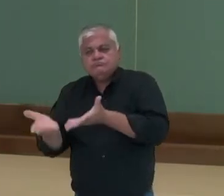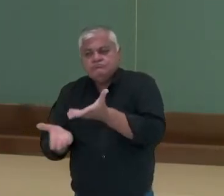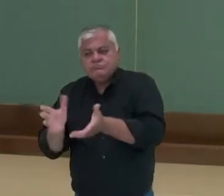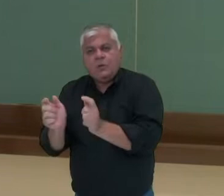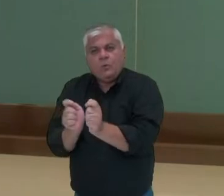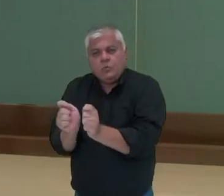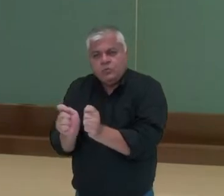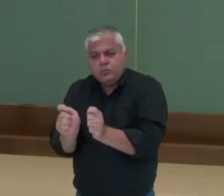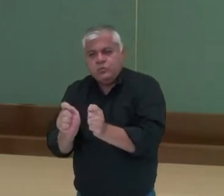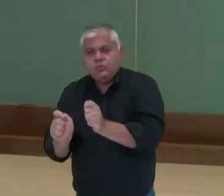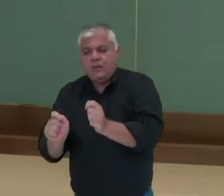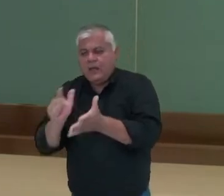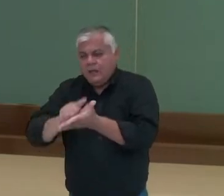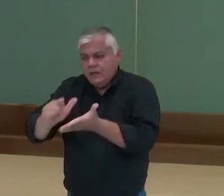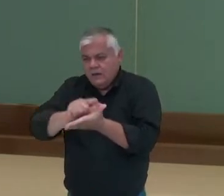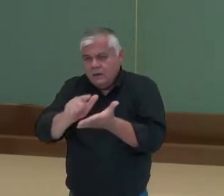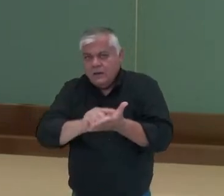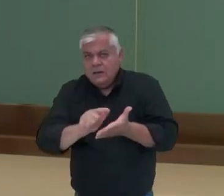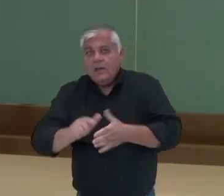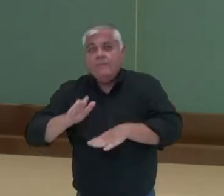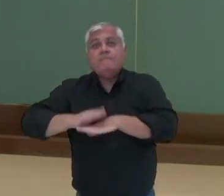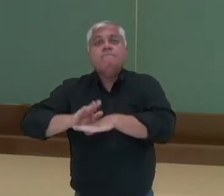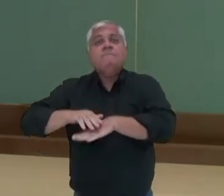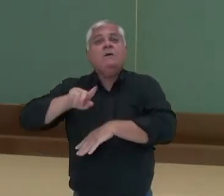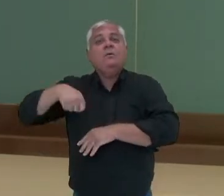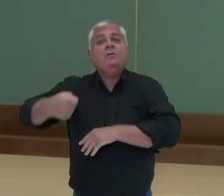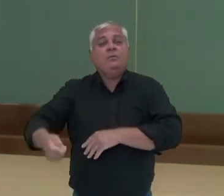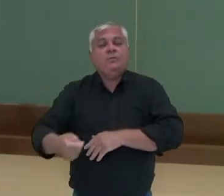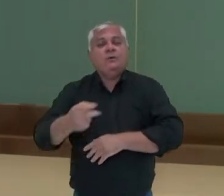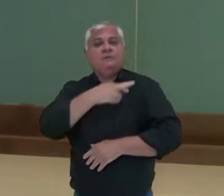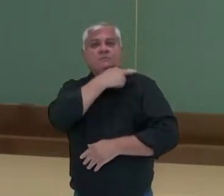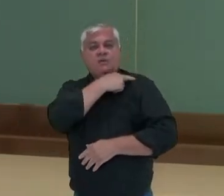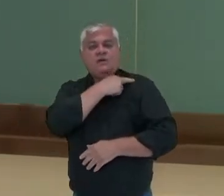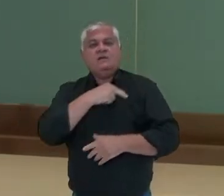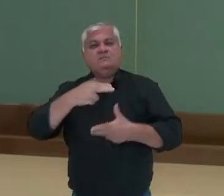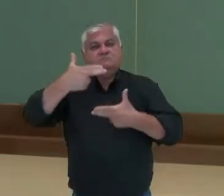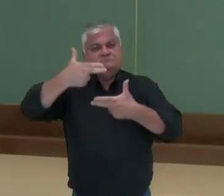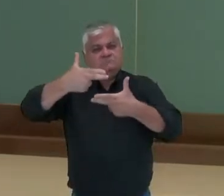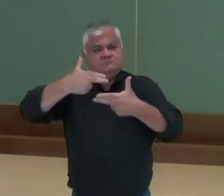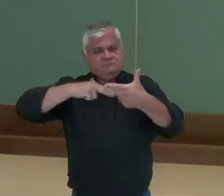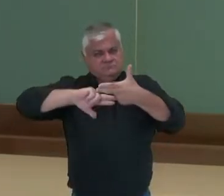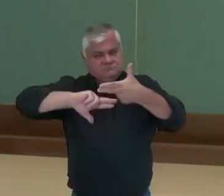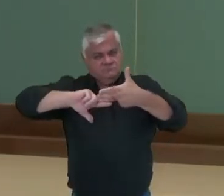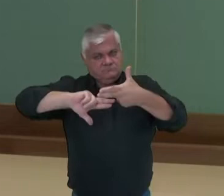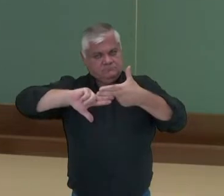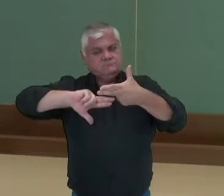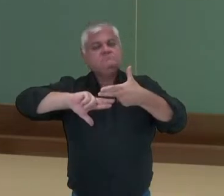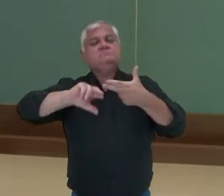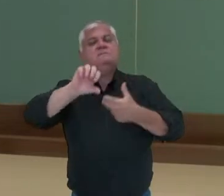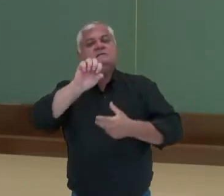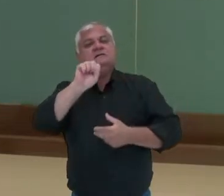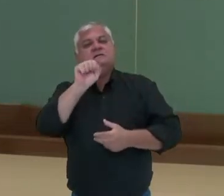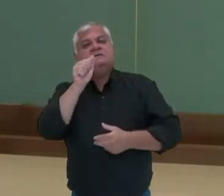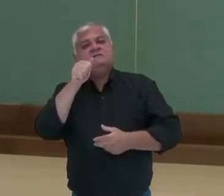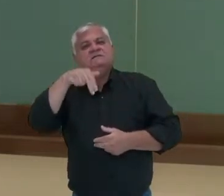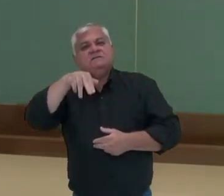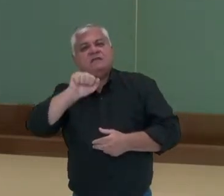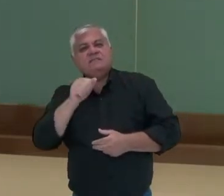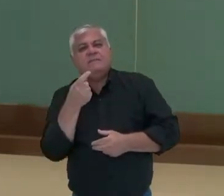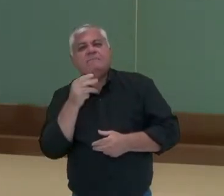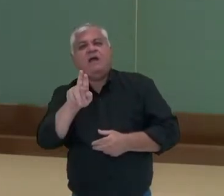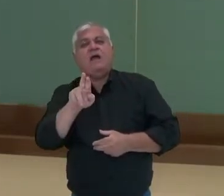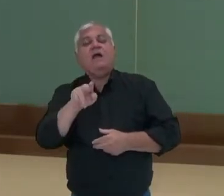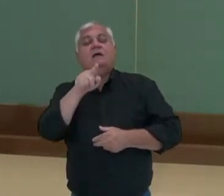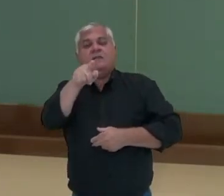organizada, cuidada pela Sanepar. Essa água, então, ela é coletada, passa por